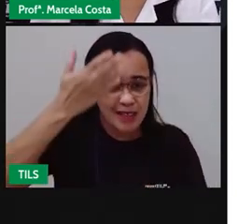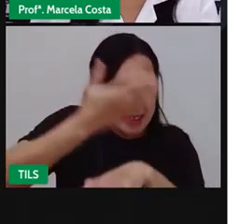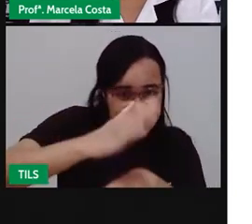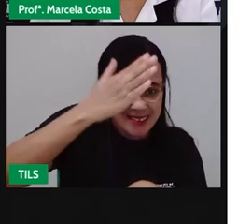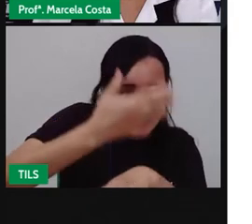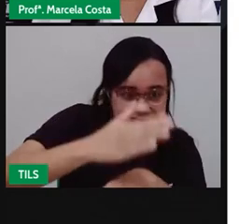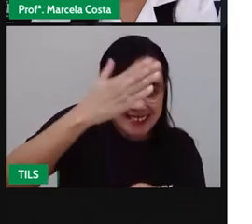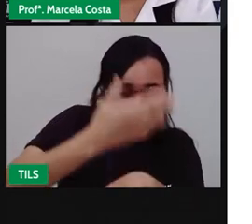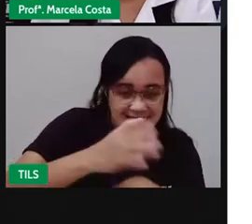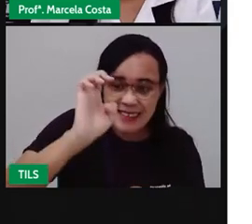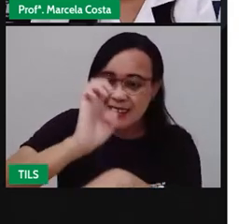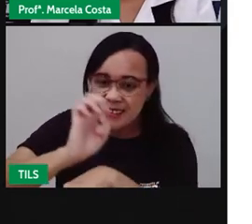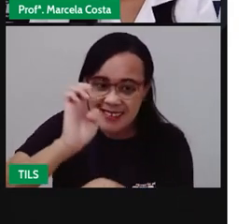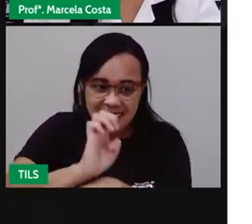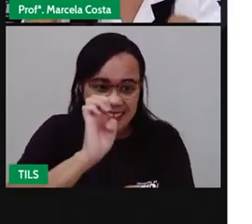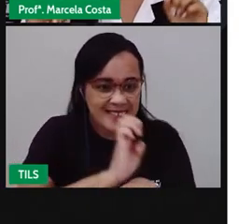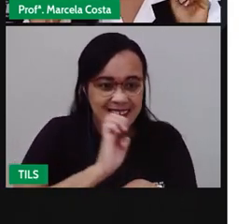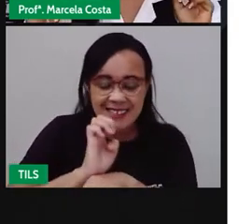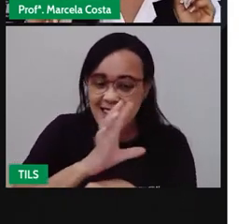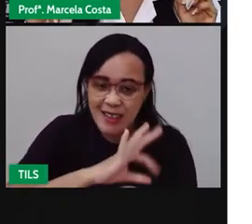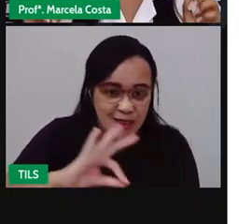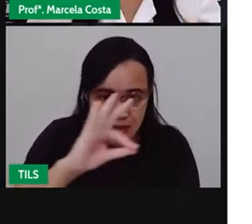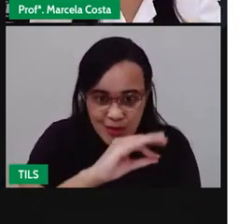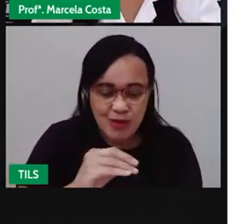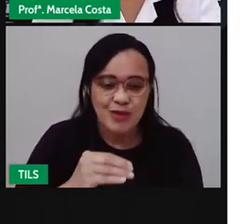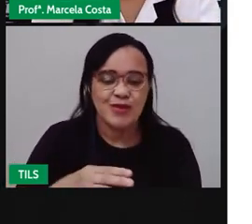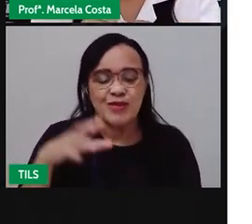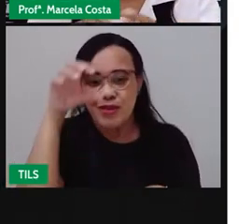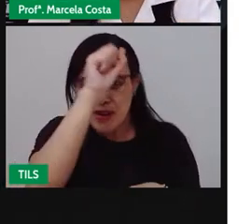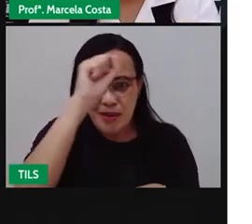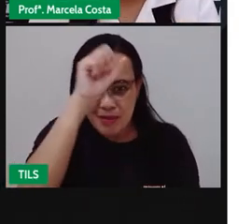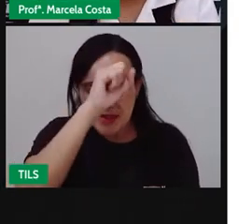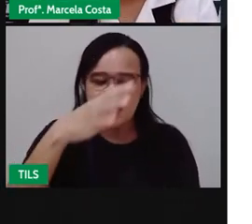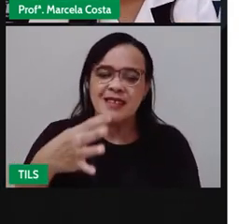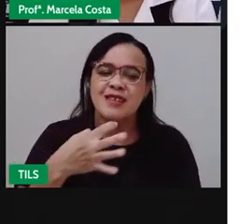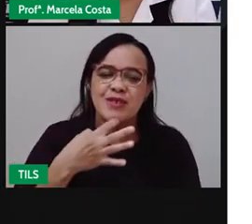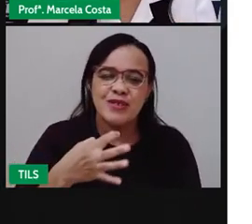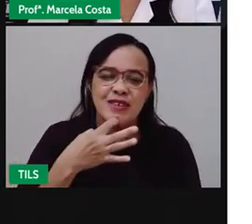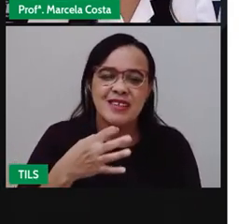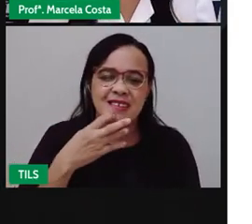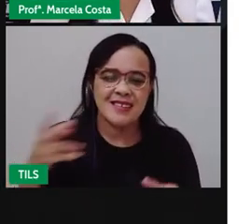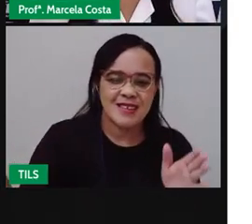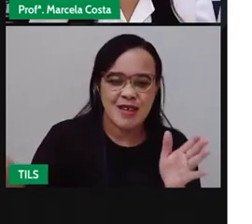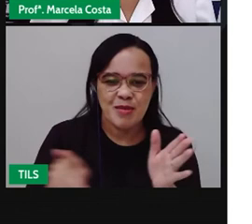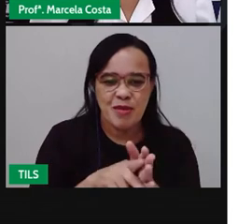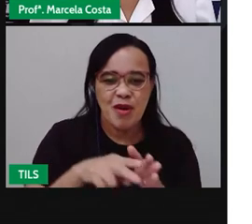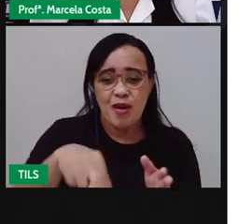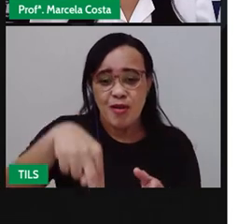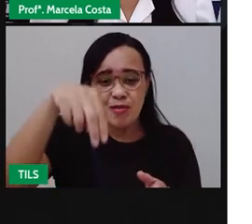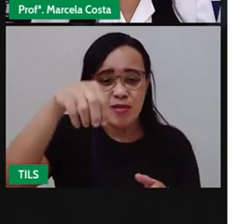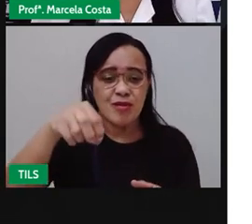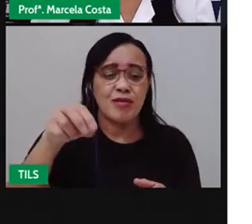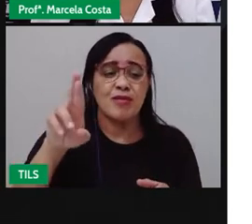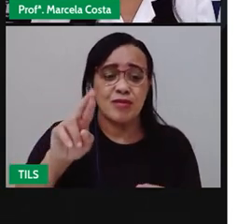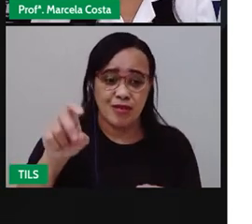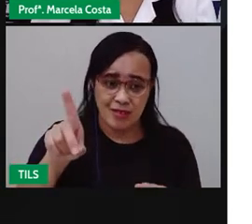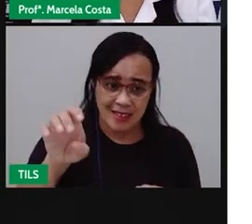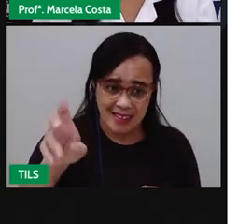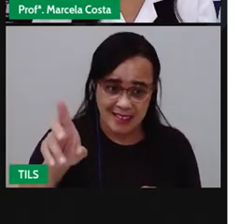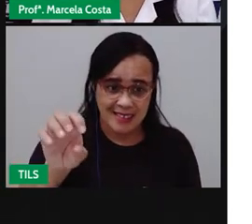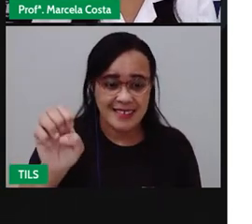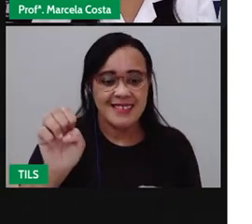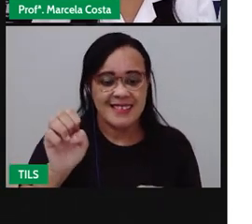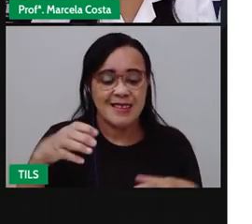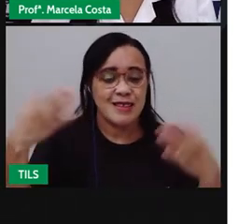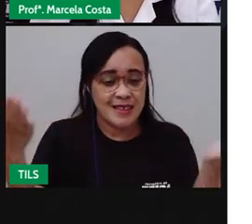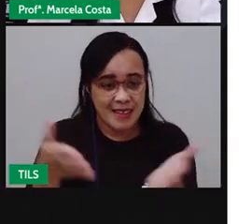compõem a região Nordeste. Eu espero que você tenha gostado muito dessa aula. Tenha aprendido bastante aqui comigo. Agora a